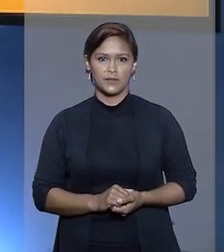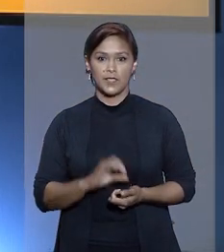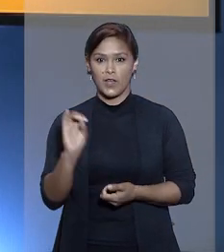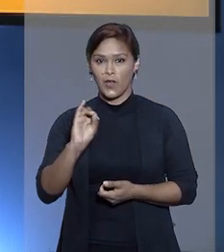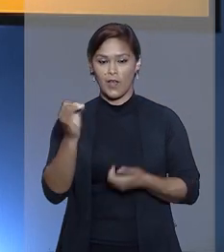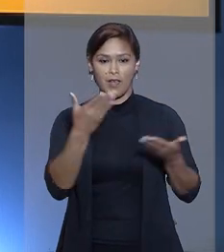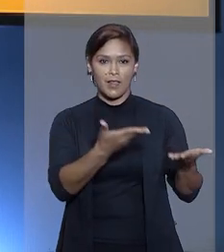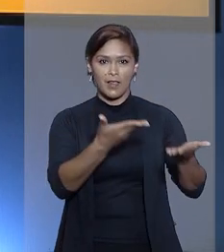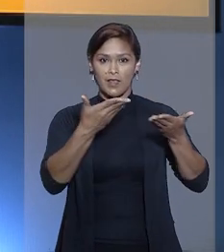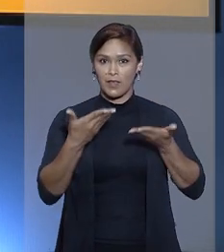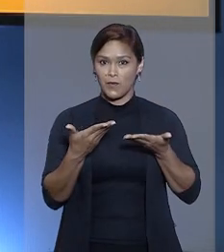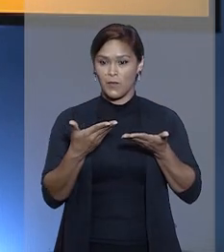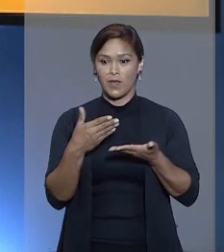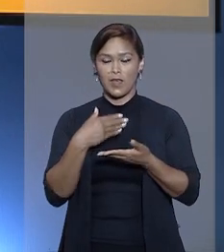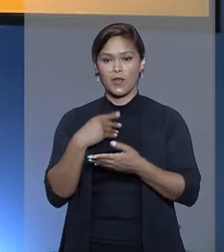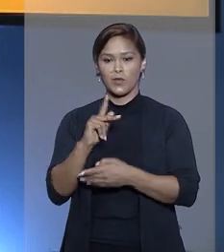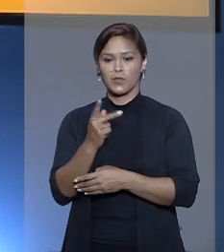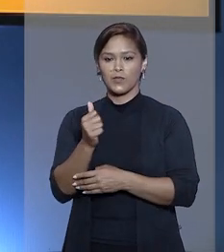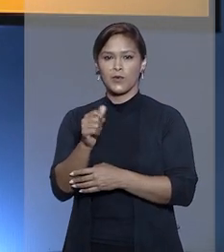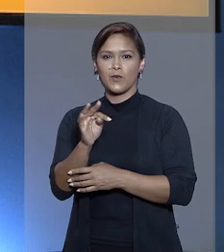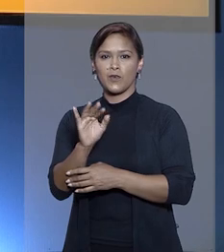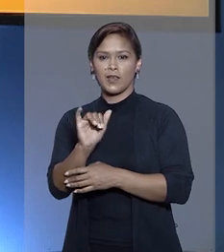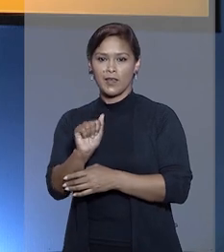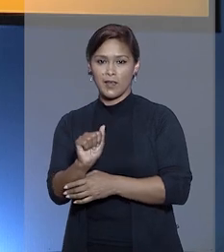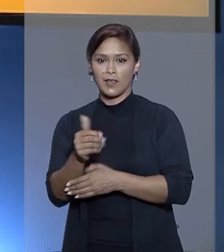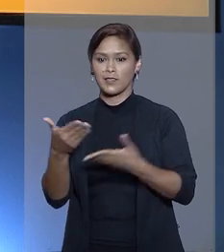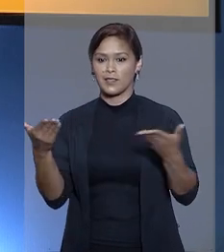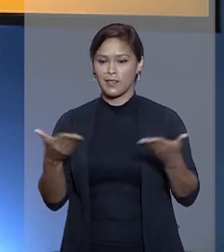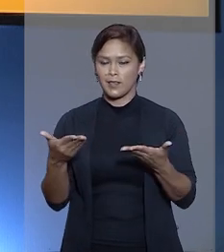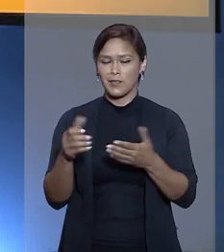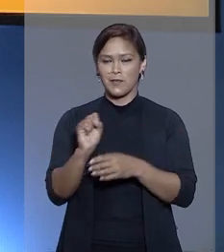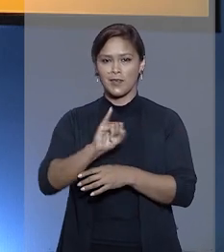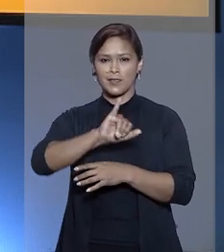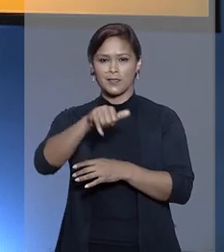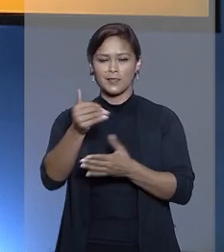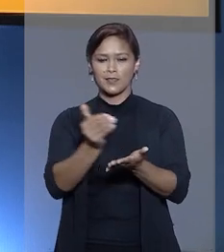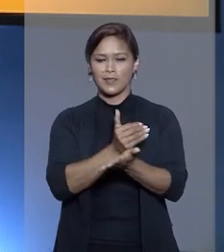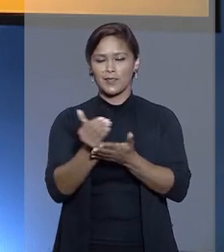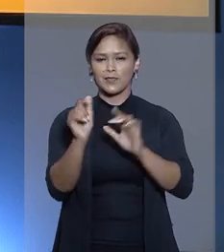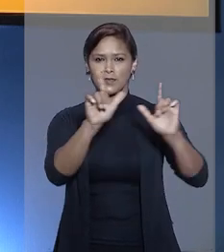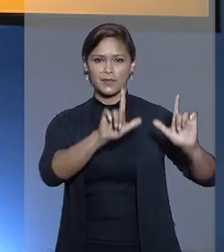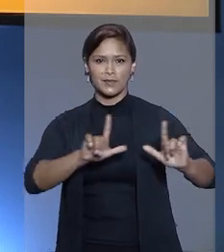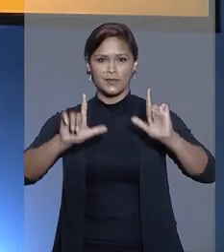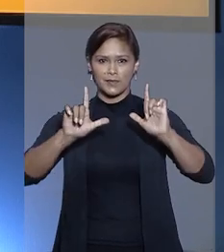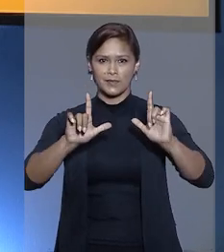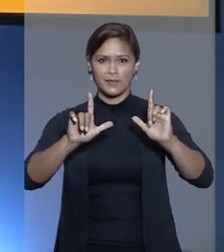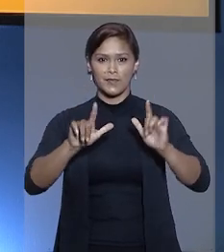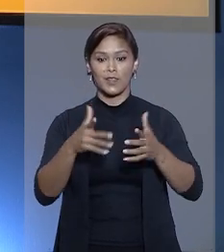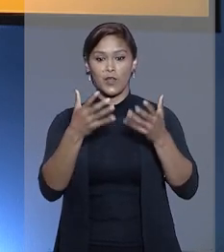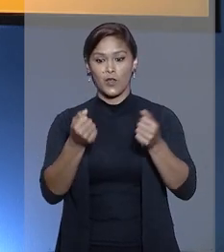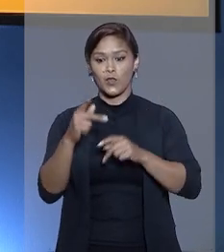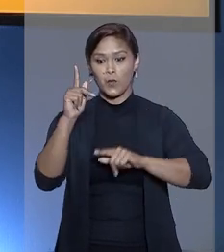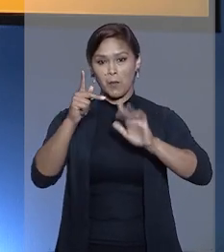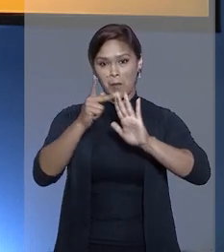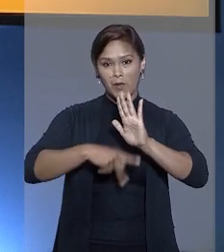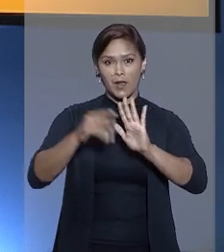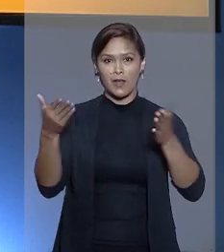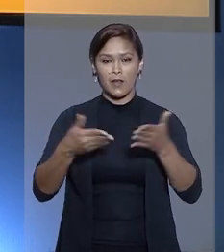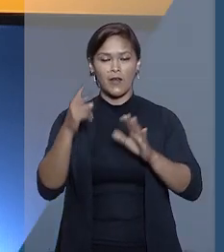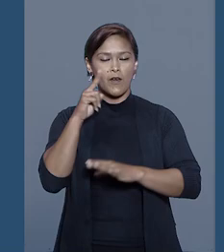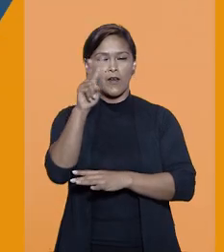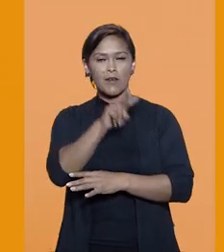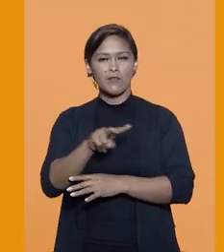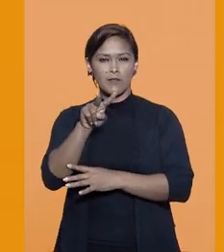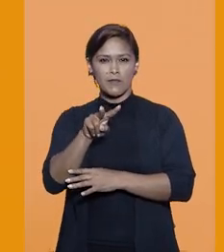Olá, seja muito bem-vindo. Eu sou Kátia Gomes e o STJ Notícias está no ar. No programa de hoje